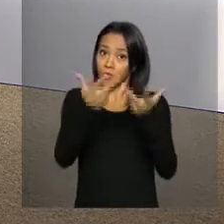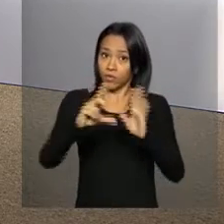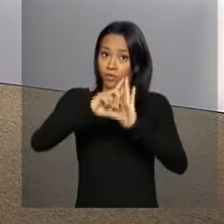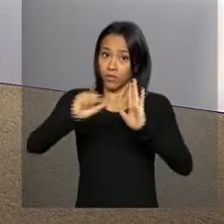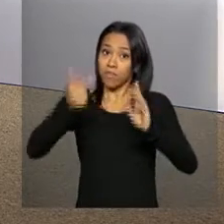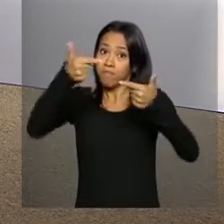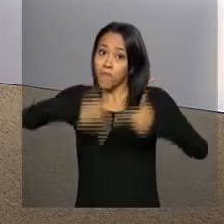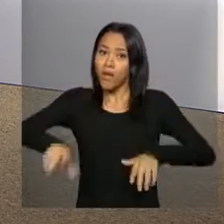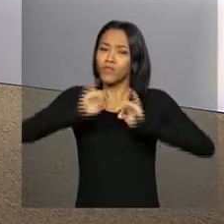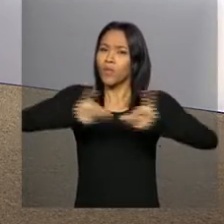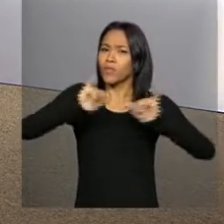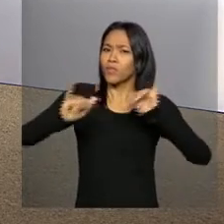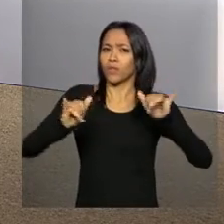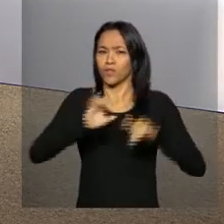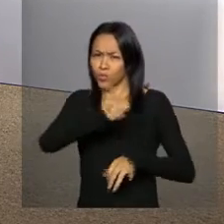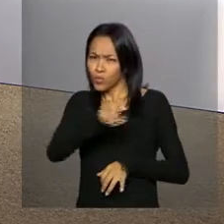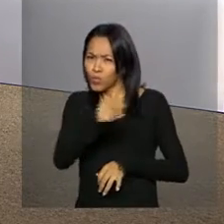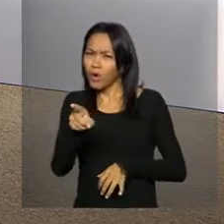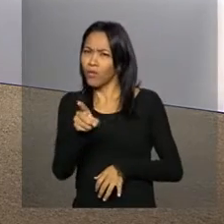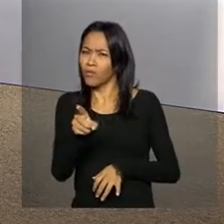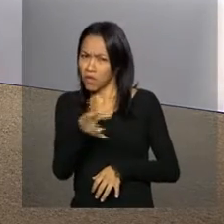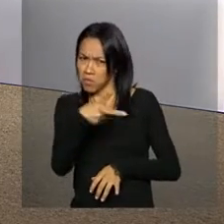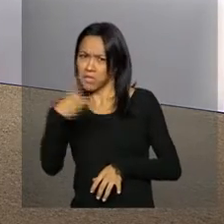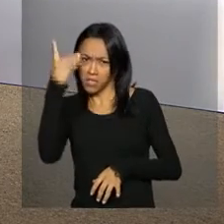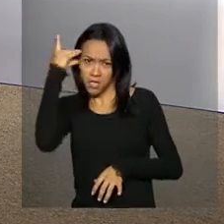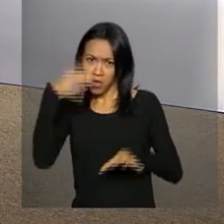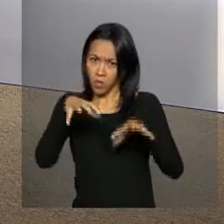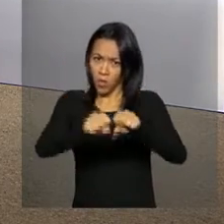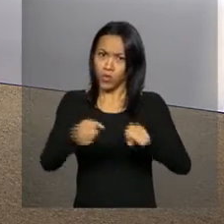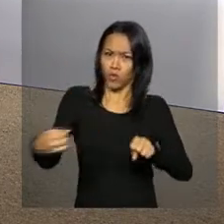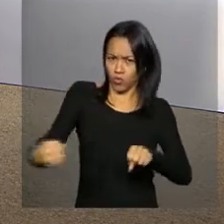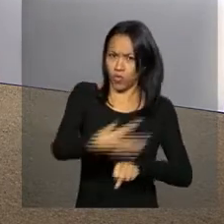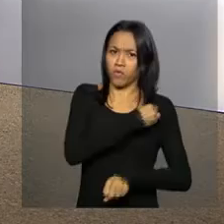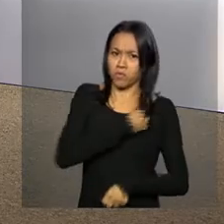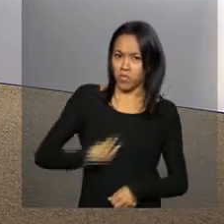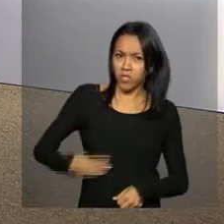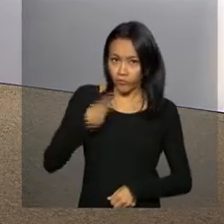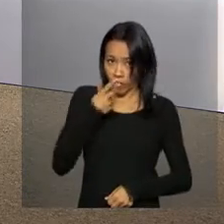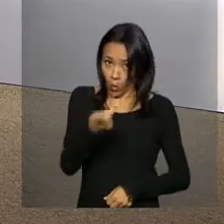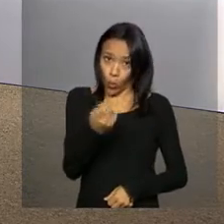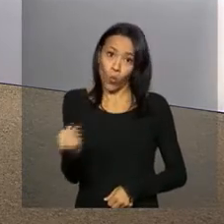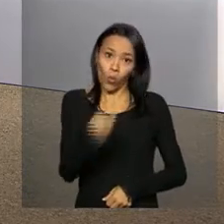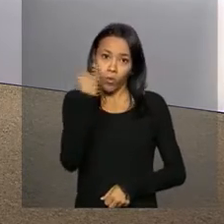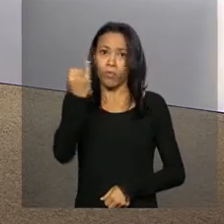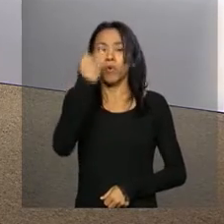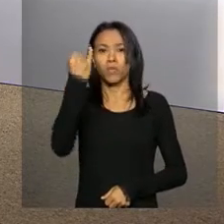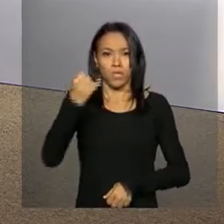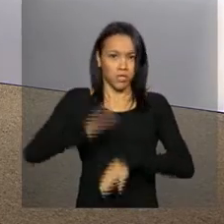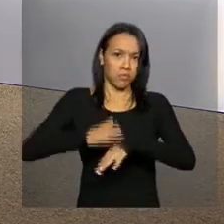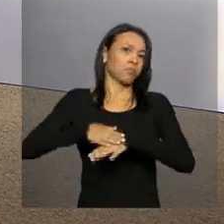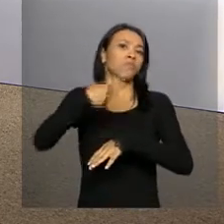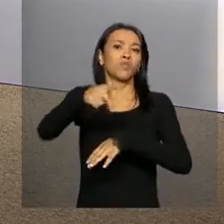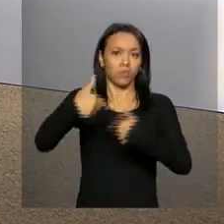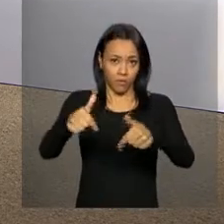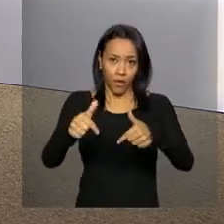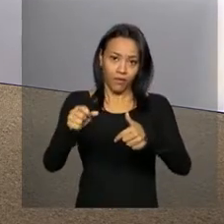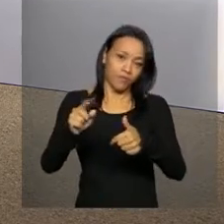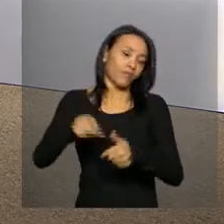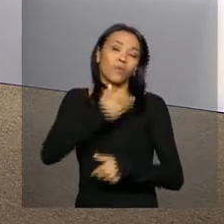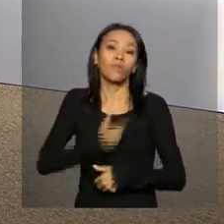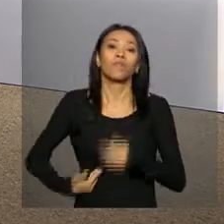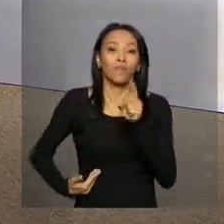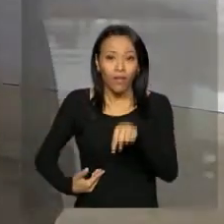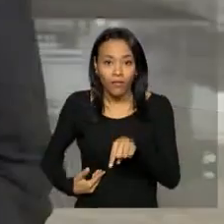mais informações. João, a presidenta deu posse aos novos ministros e falou da importância do trabalho deles para o governo, não é?